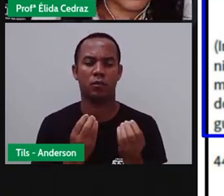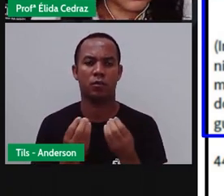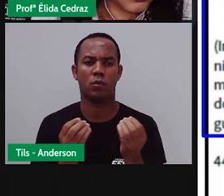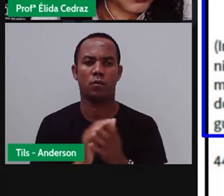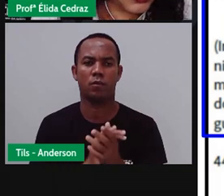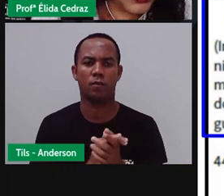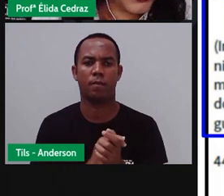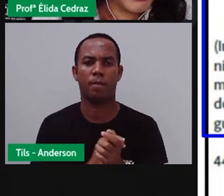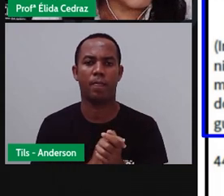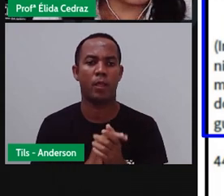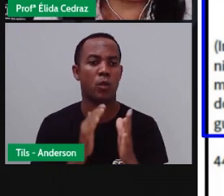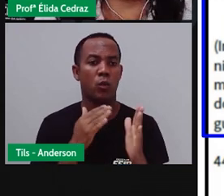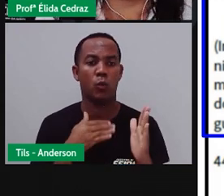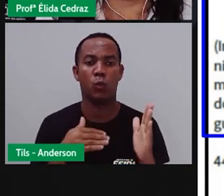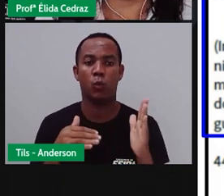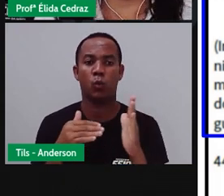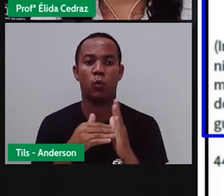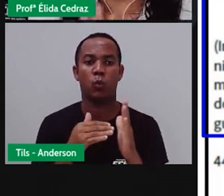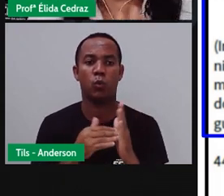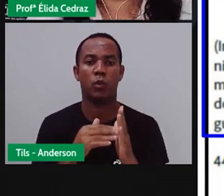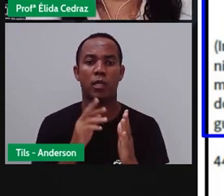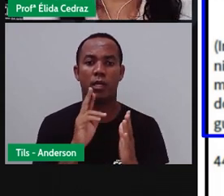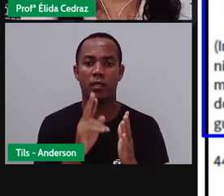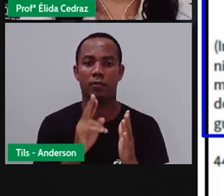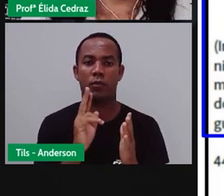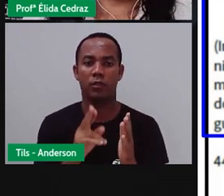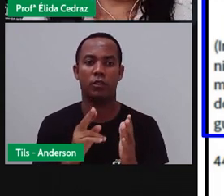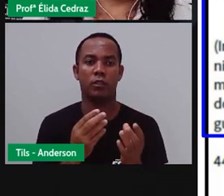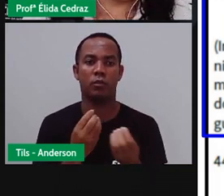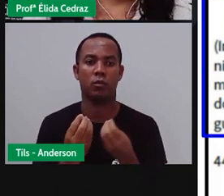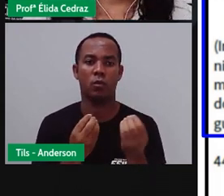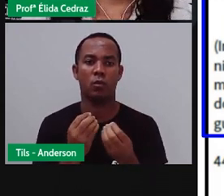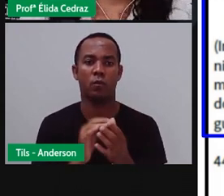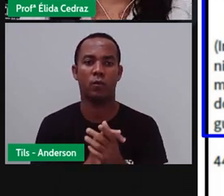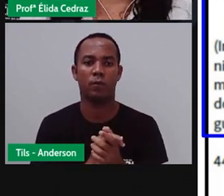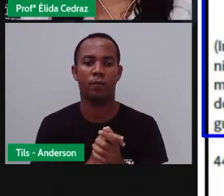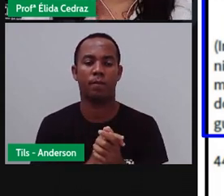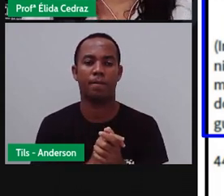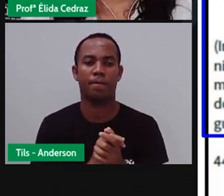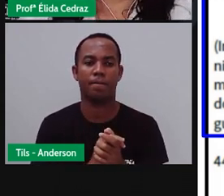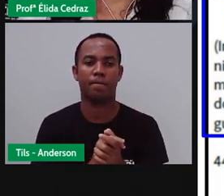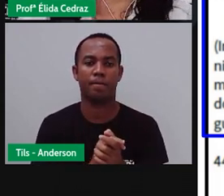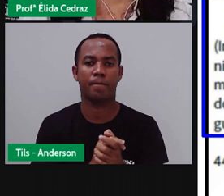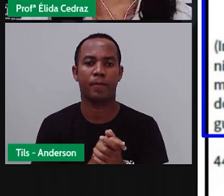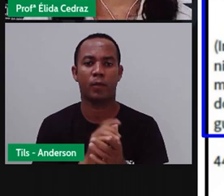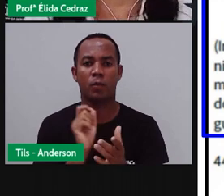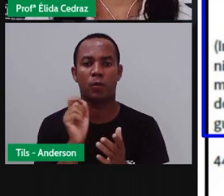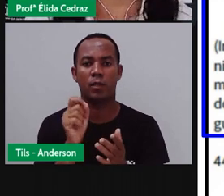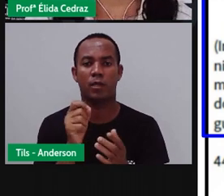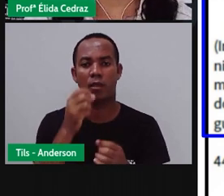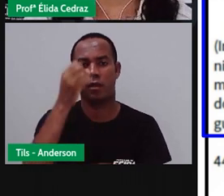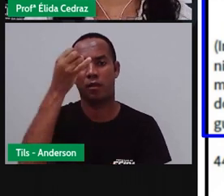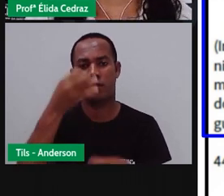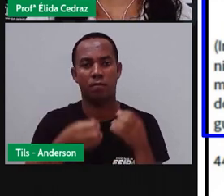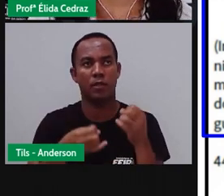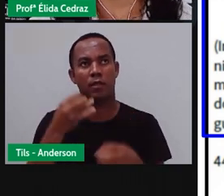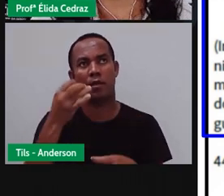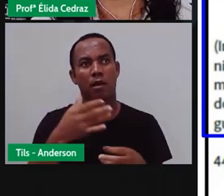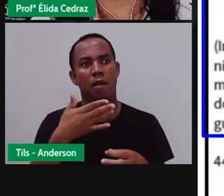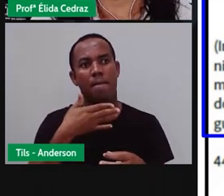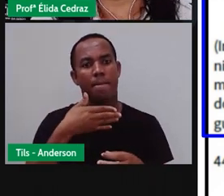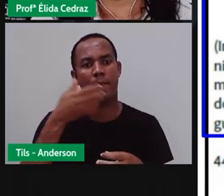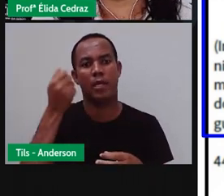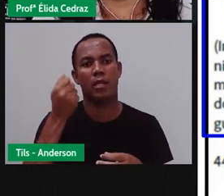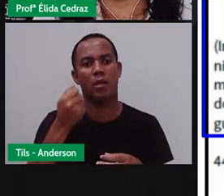Está tudo respondido ali. O restante do texto, ele só vai explicar melhor para a gente